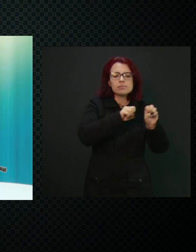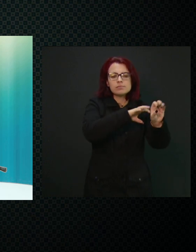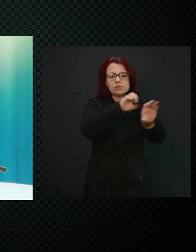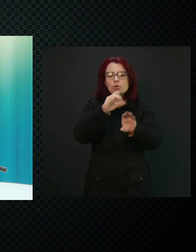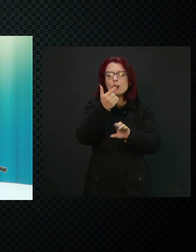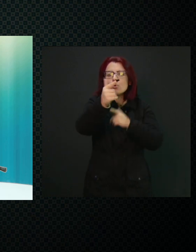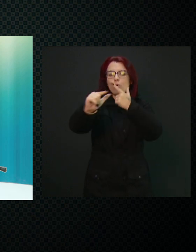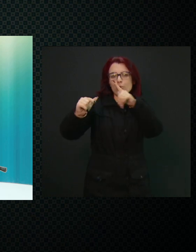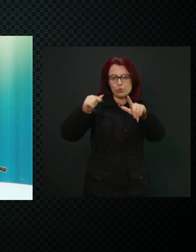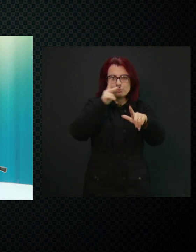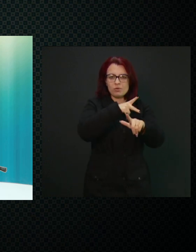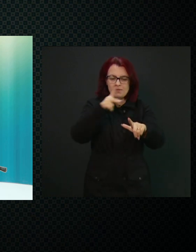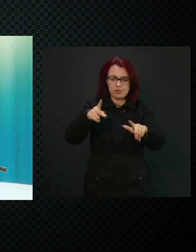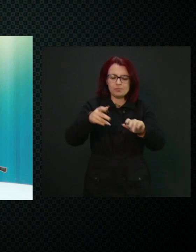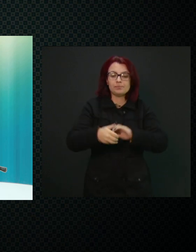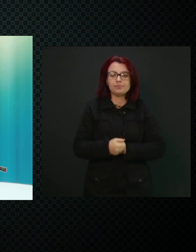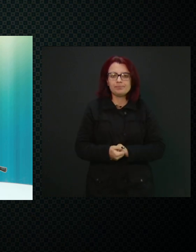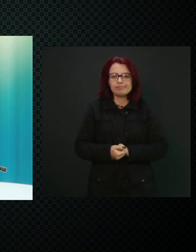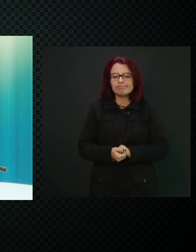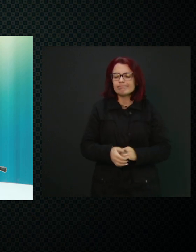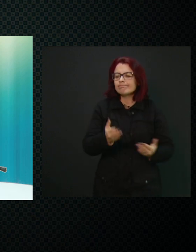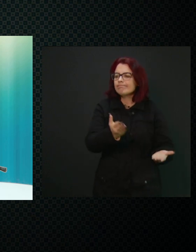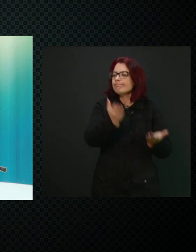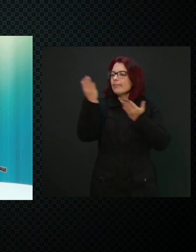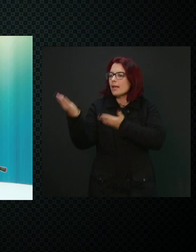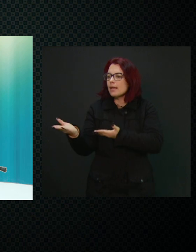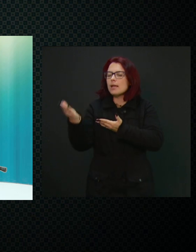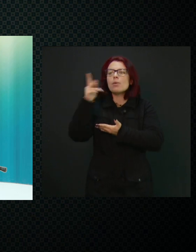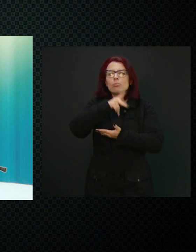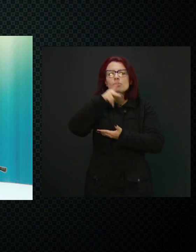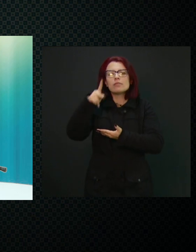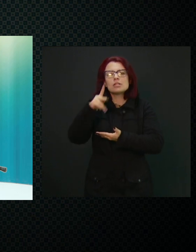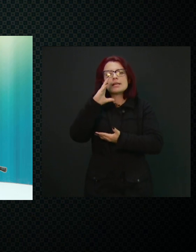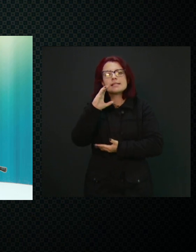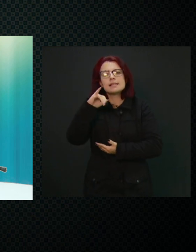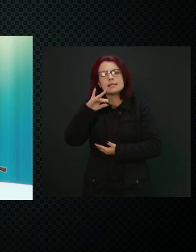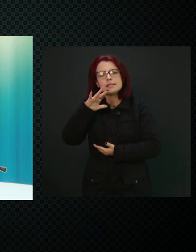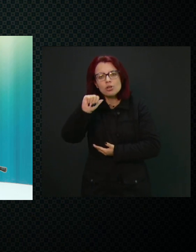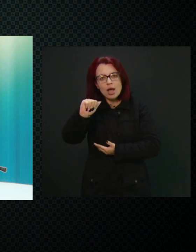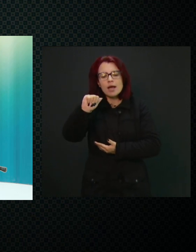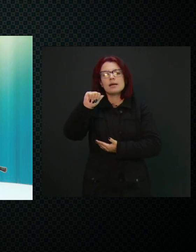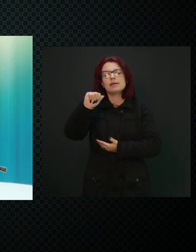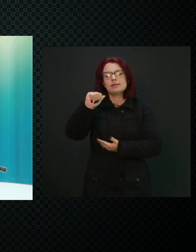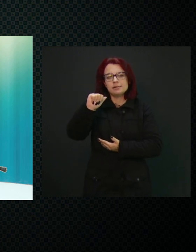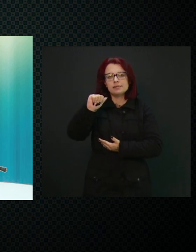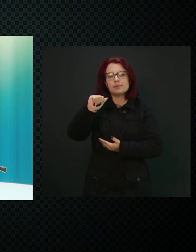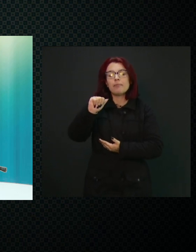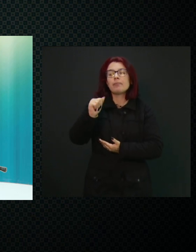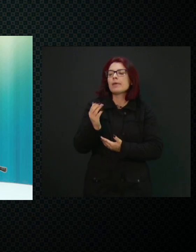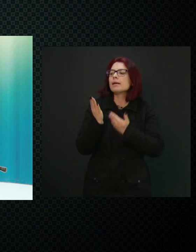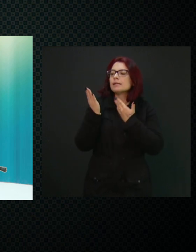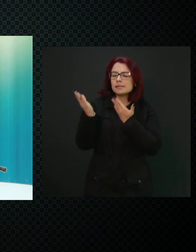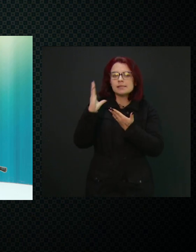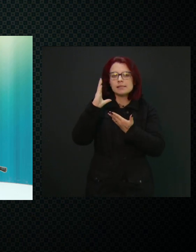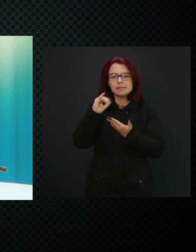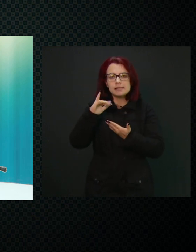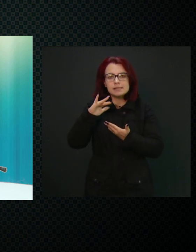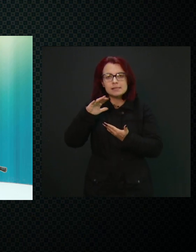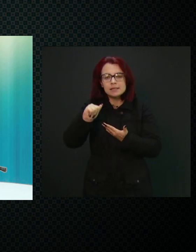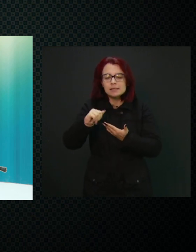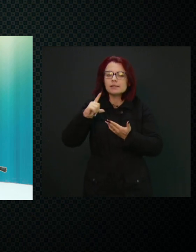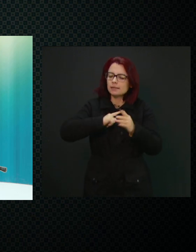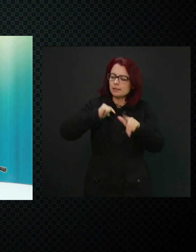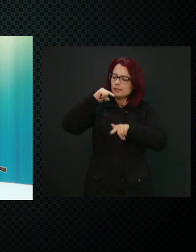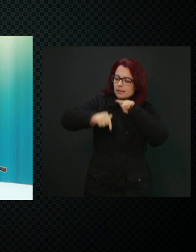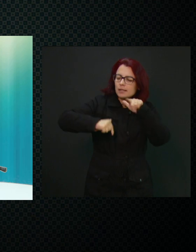E temos também a professora Cíntia Lanzoni Costatino. A professora Cíntia, ela atua